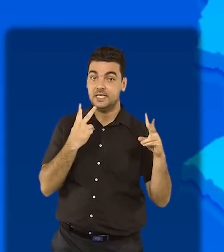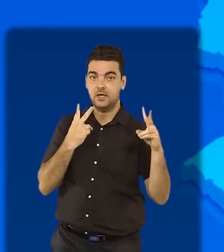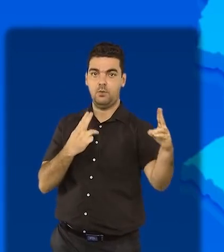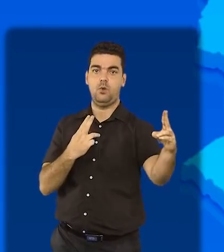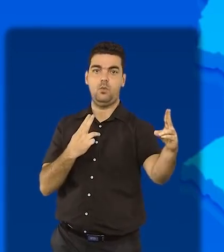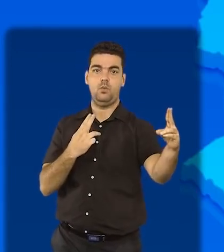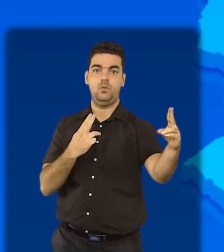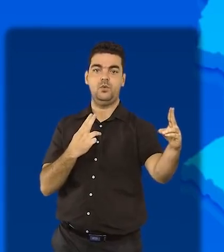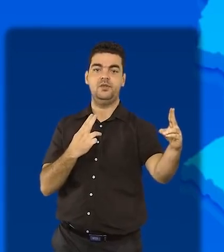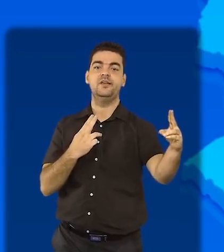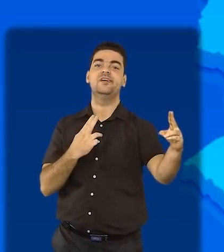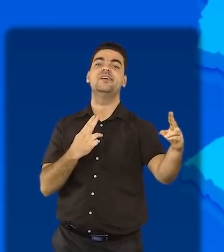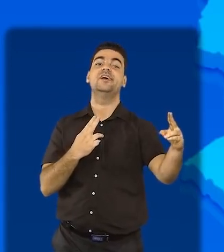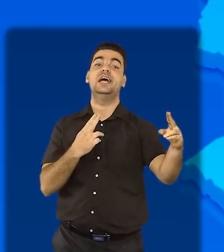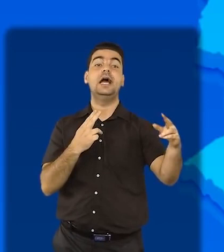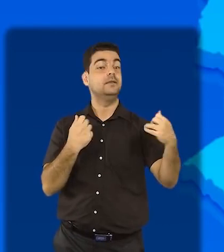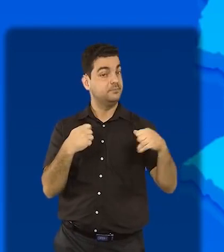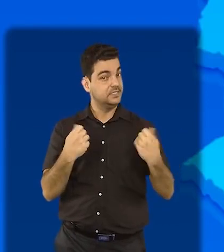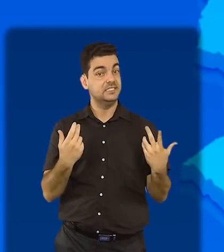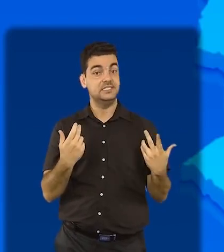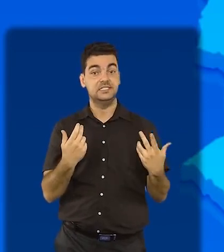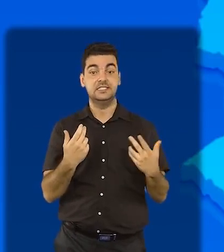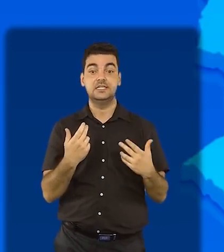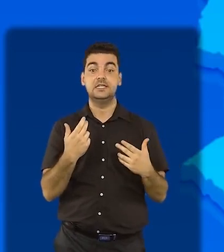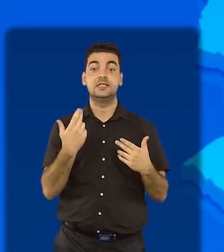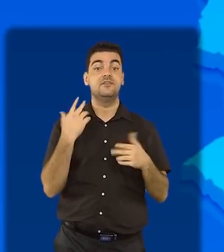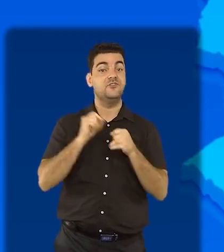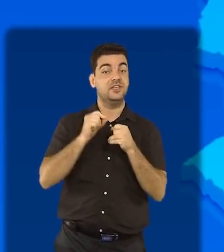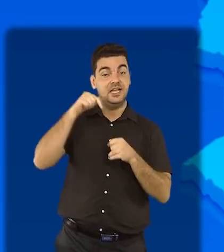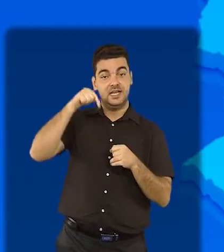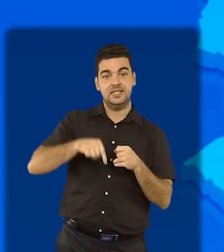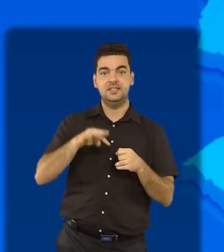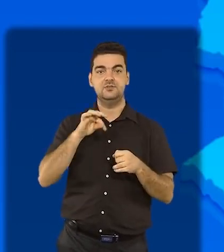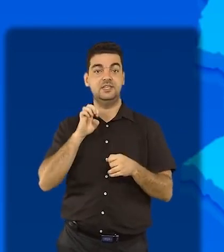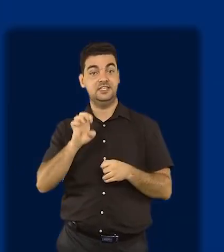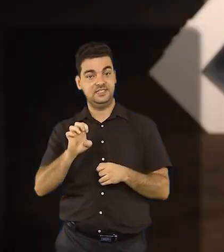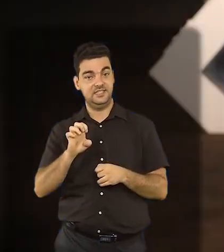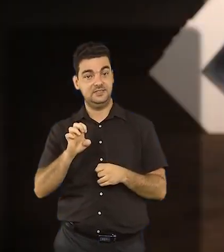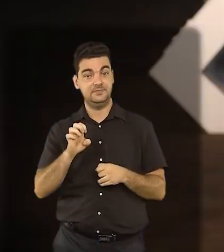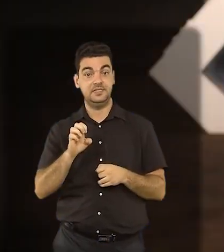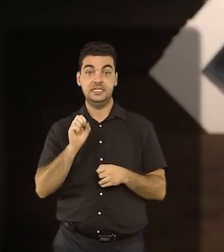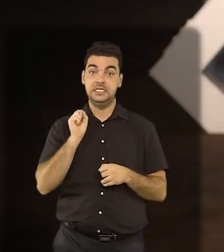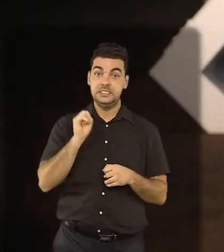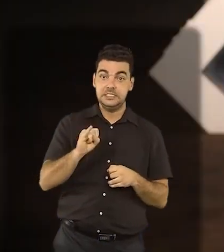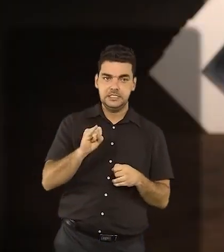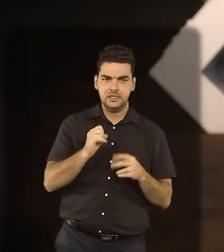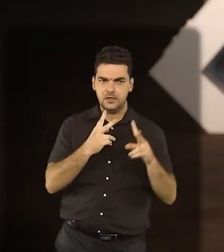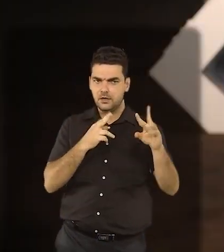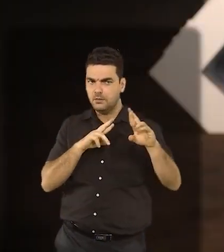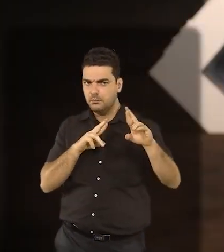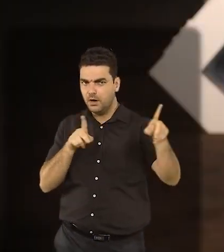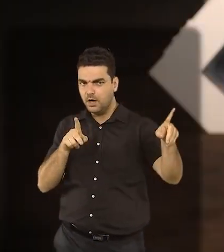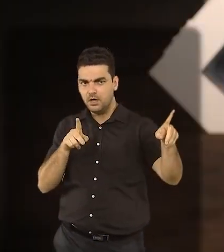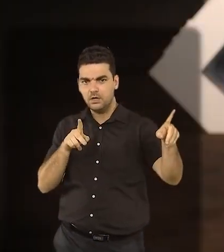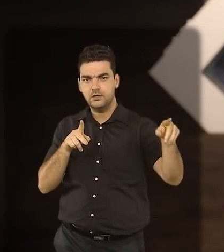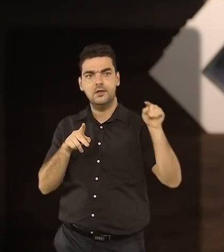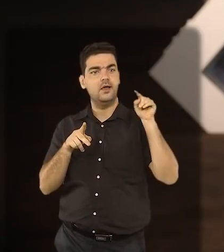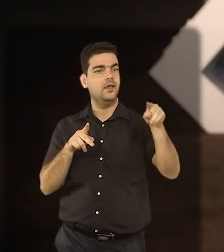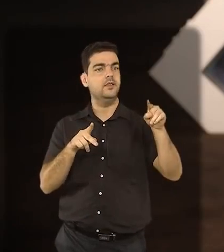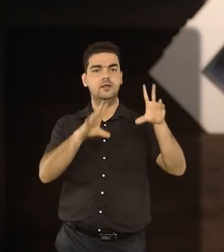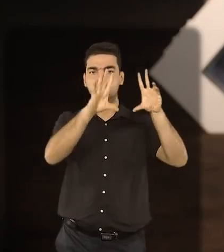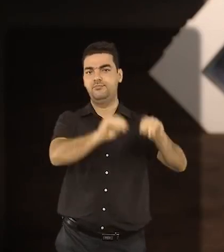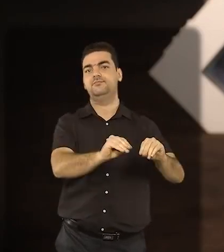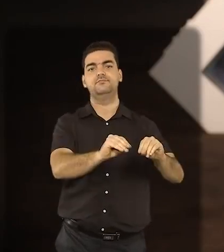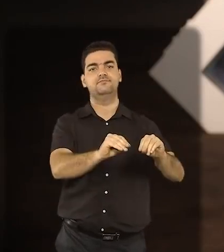e, evidentemente, têm que ser iguais às que foram geradas no TSE. Se houver qualquer discrepância, a